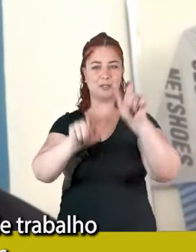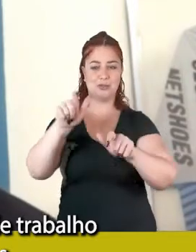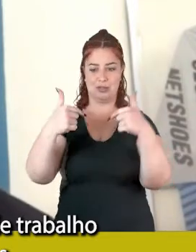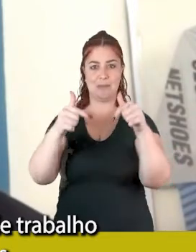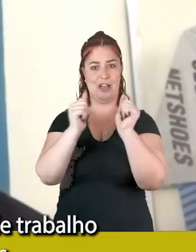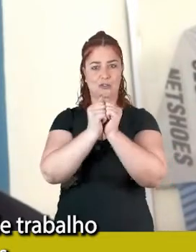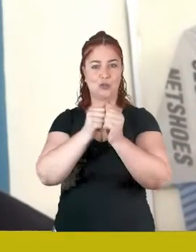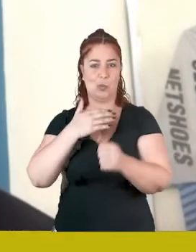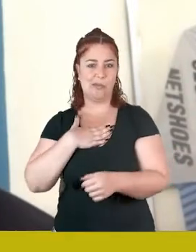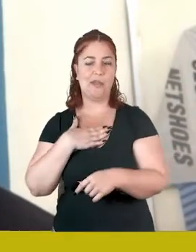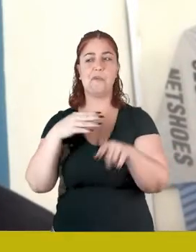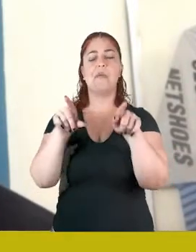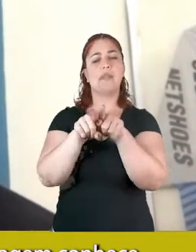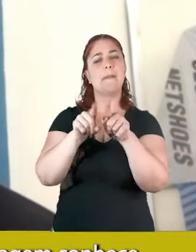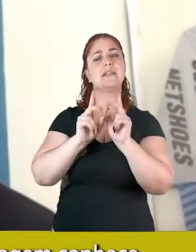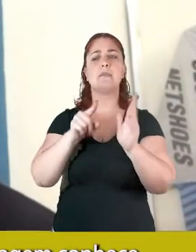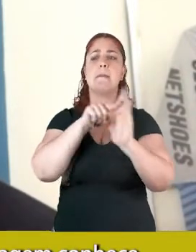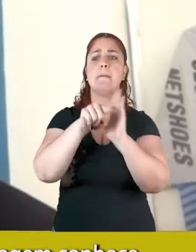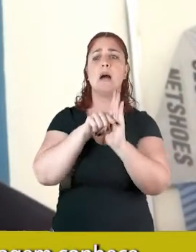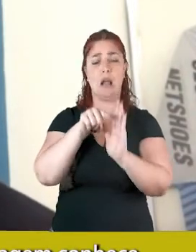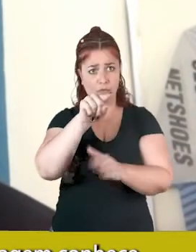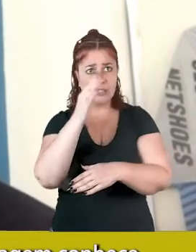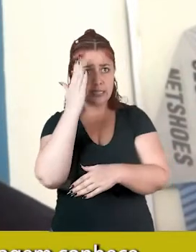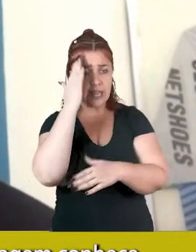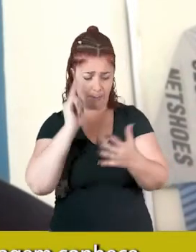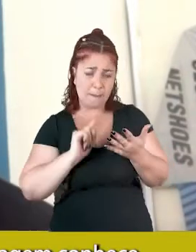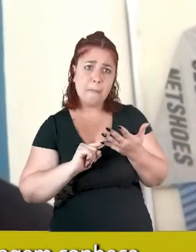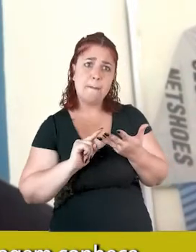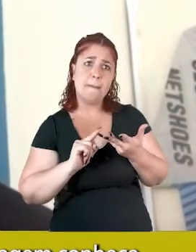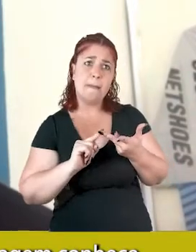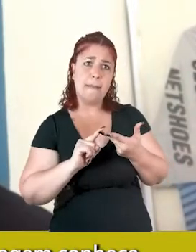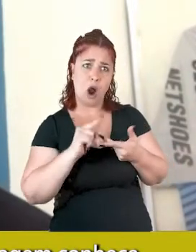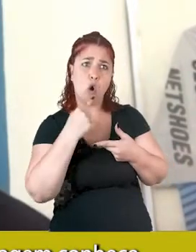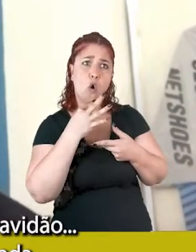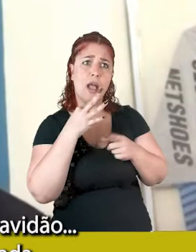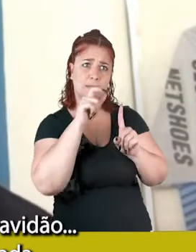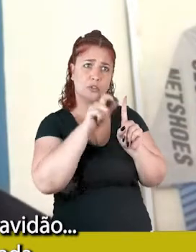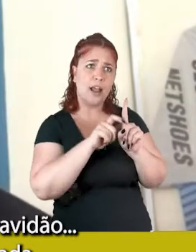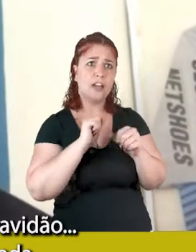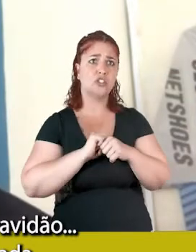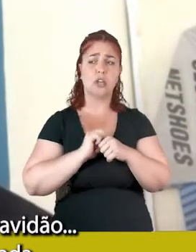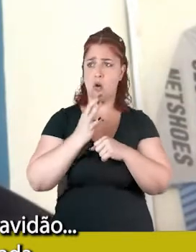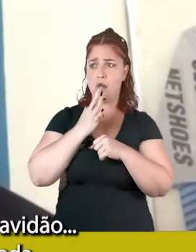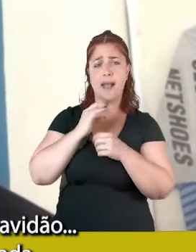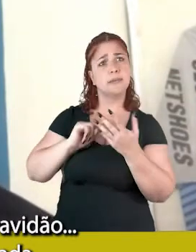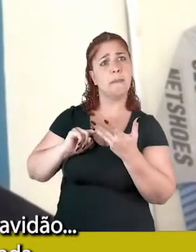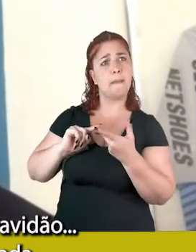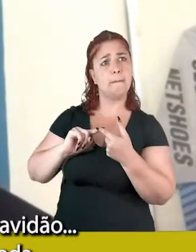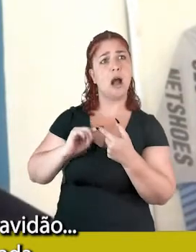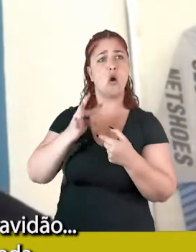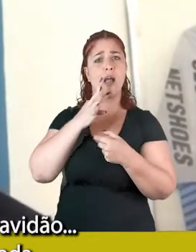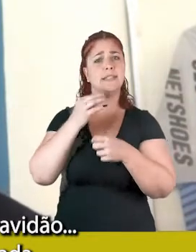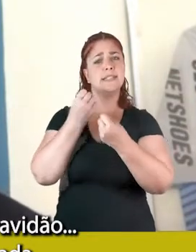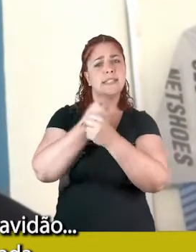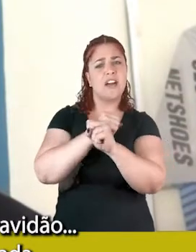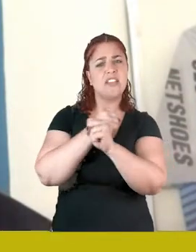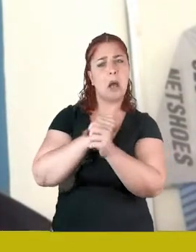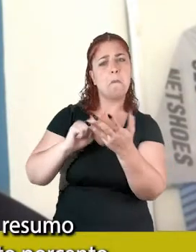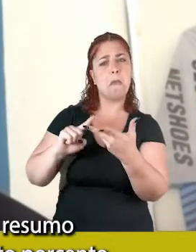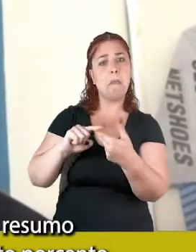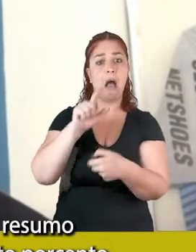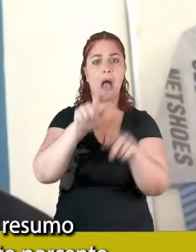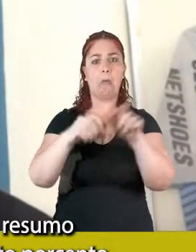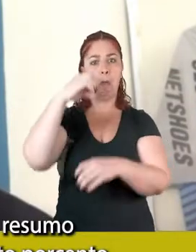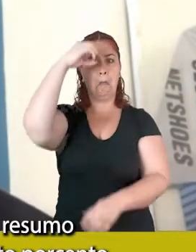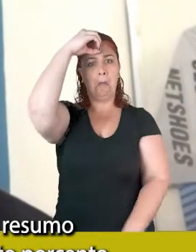trabalho, para os amigos, ah, você sabe, conhece tal personagem, conhece outro, você sabe em que? a escravidão, ninguém sabia nada,